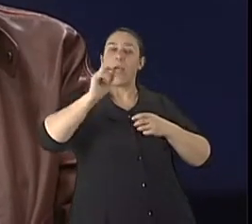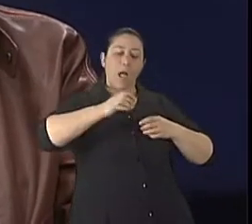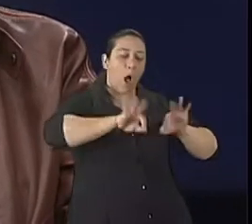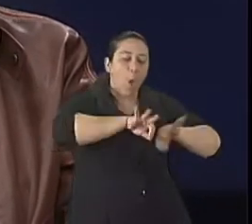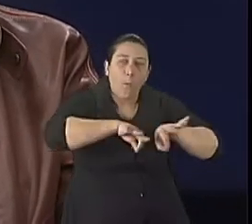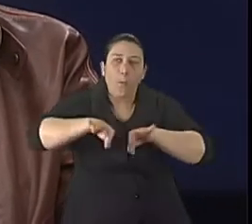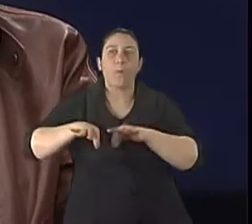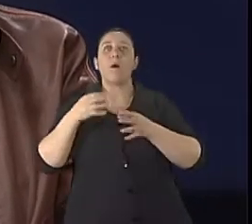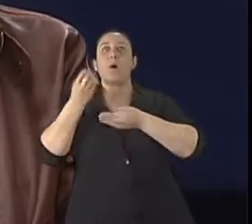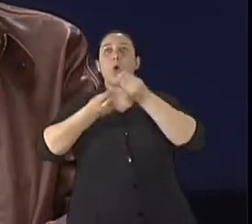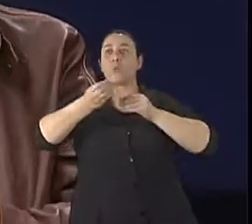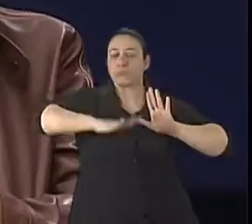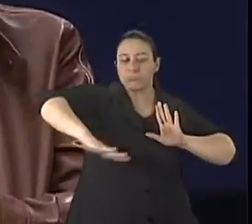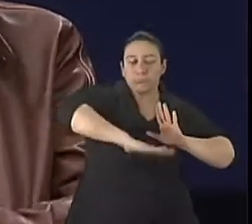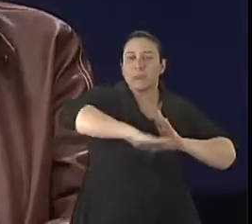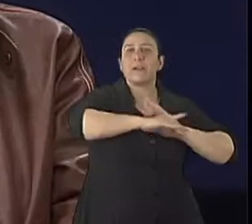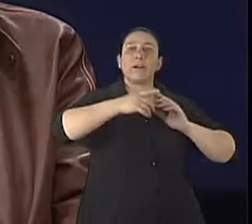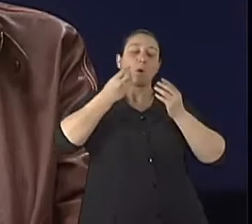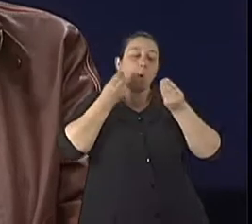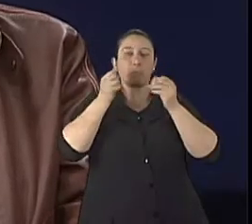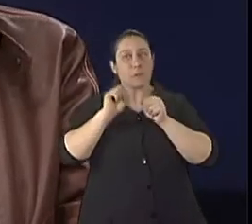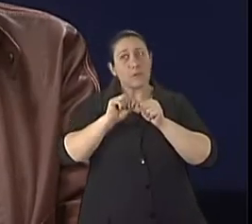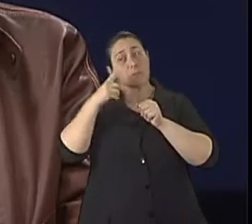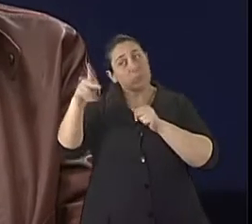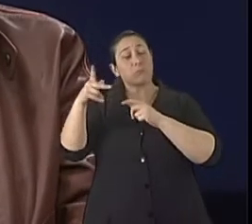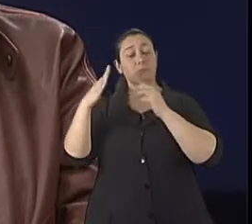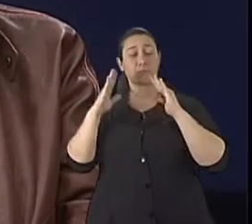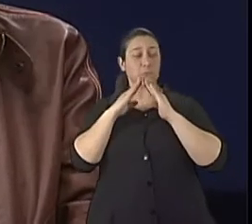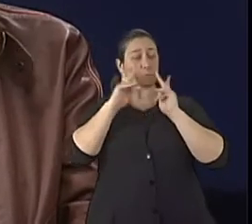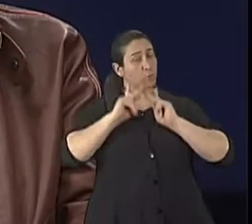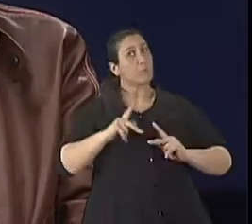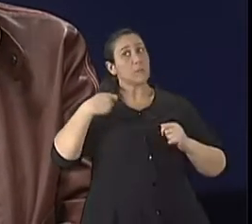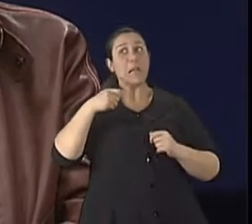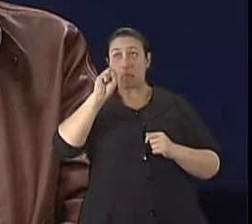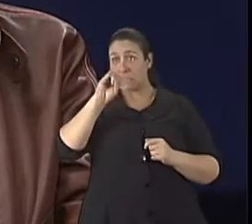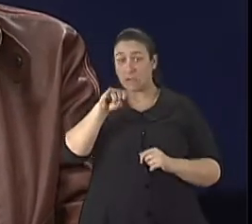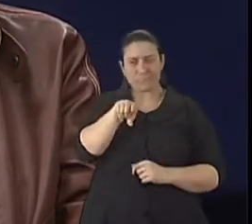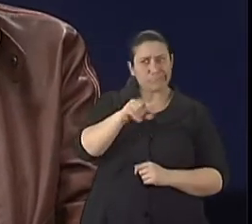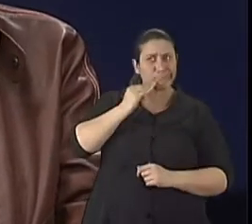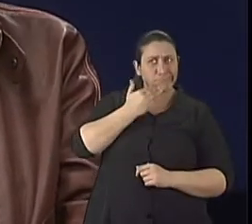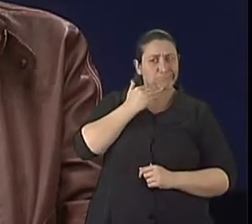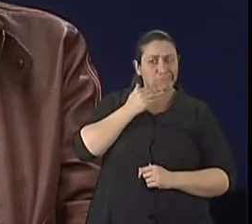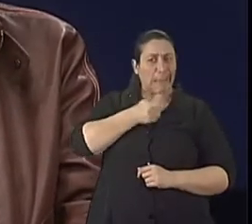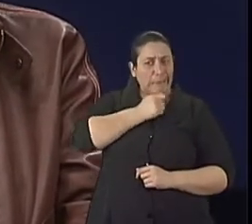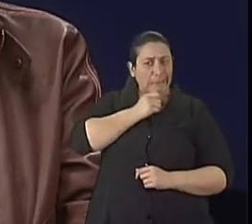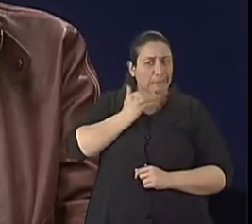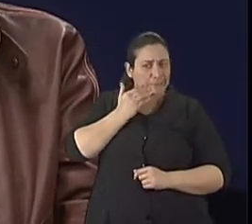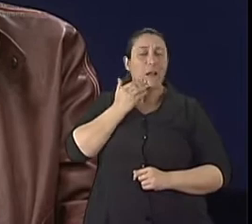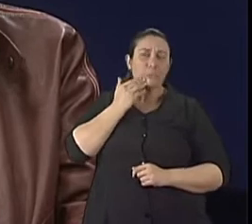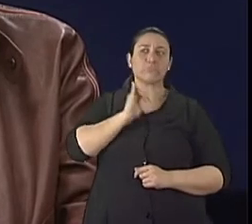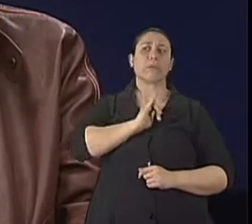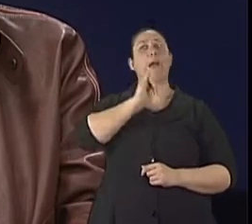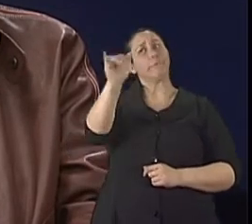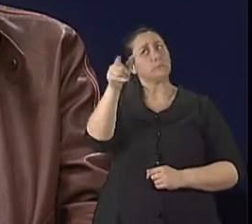a possibilidade dele, vislumbra a possibilidade dele de ser notificado, e automaticamente ele ser autuado por